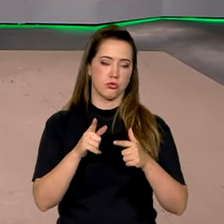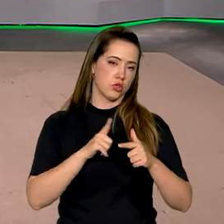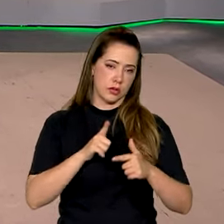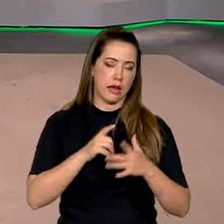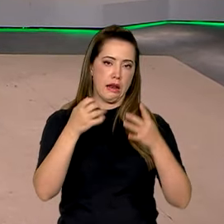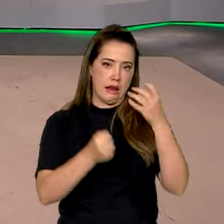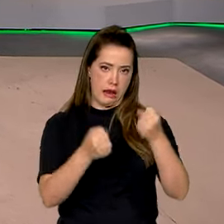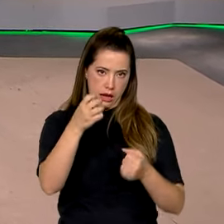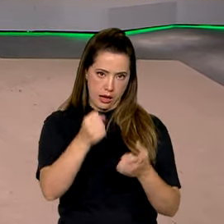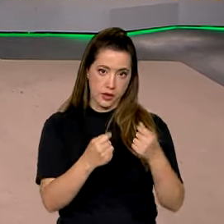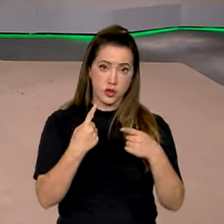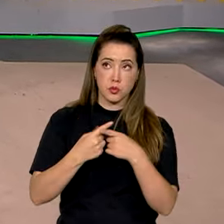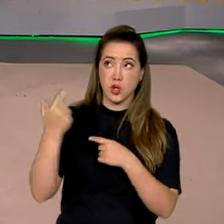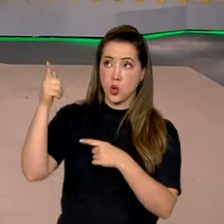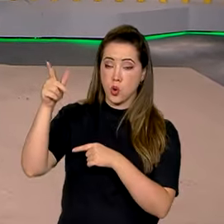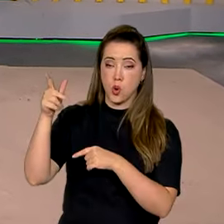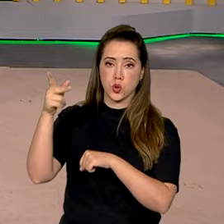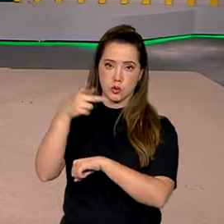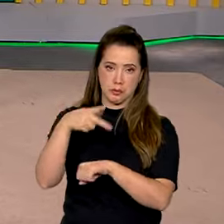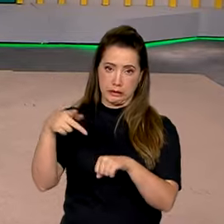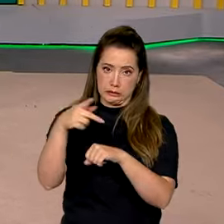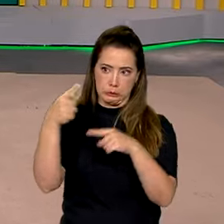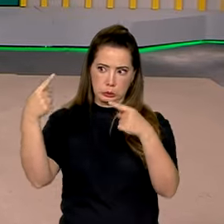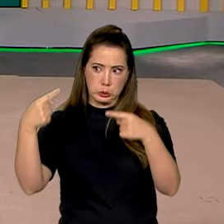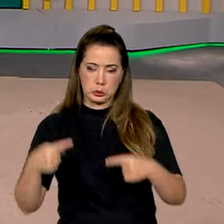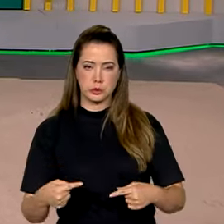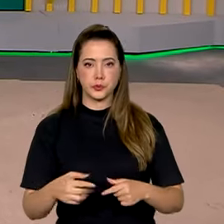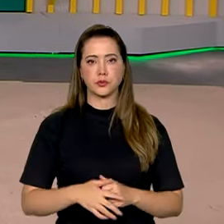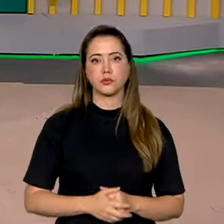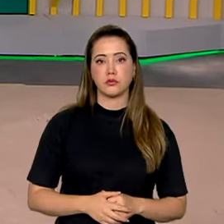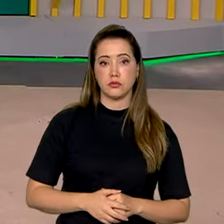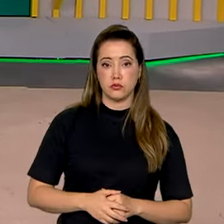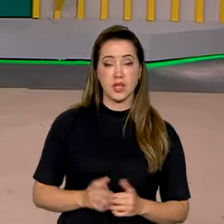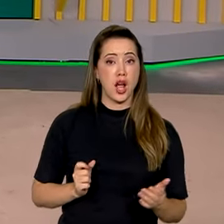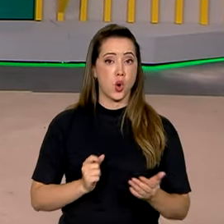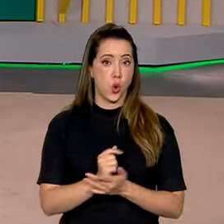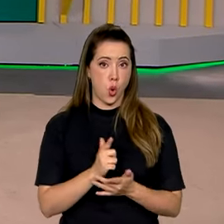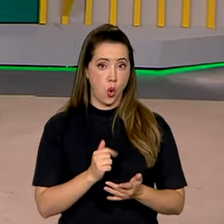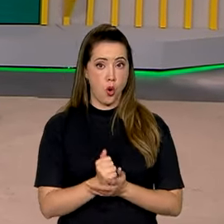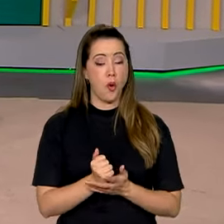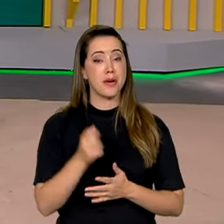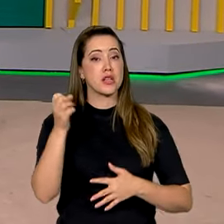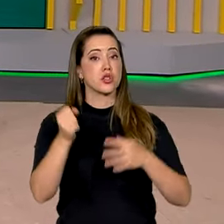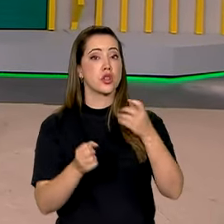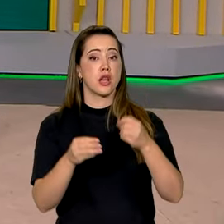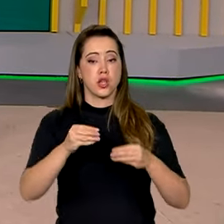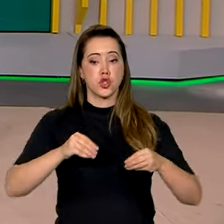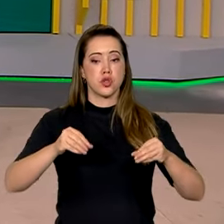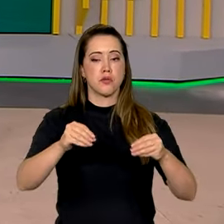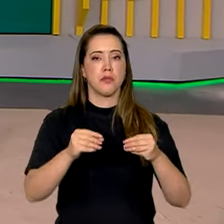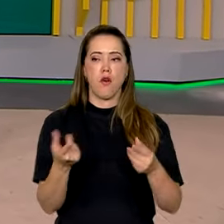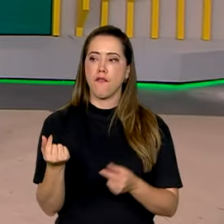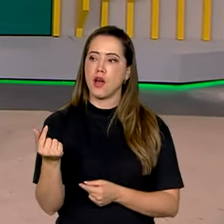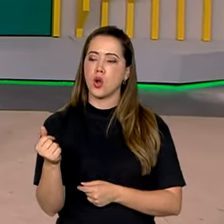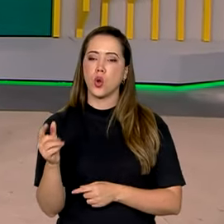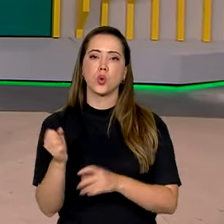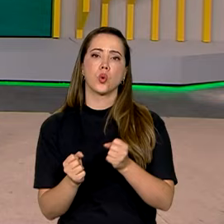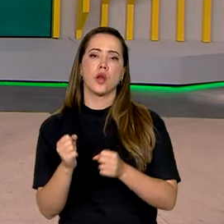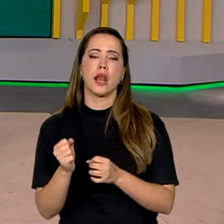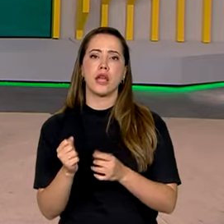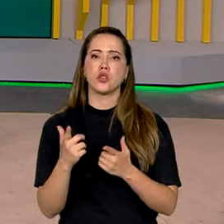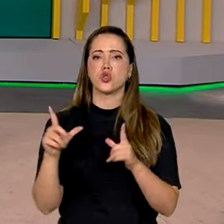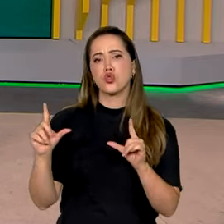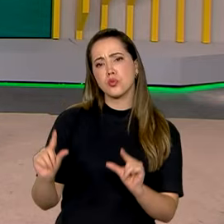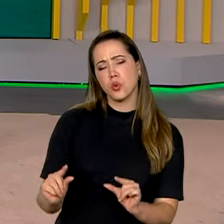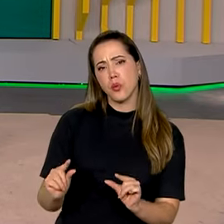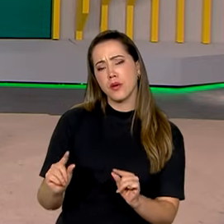produto externo. A importação do leite em pó estava causando a queda do preço do litro e preocupando o trabalhador rural.